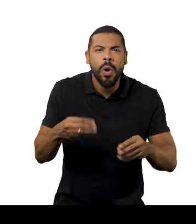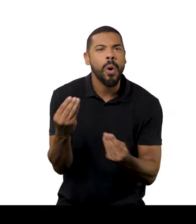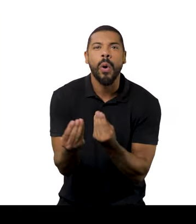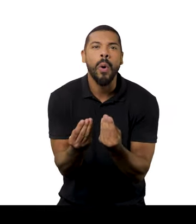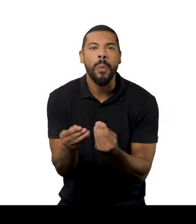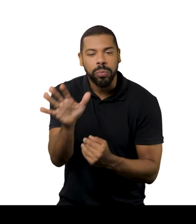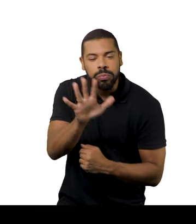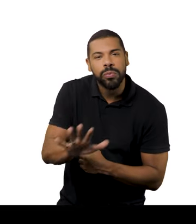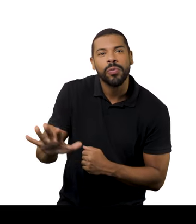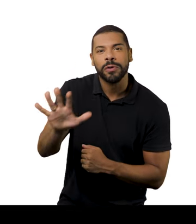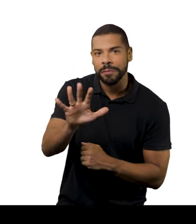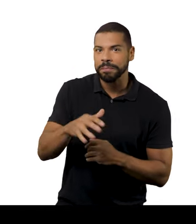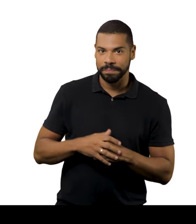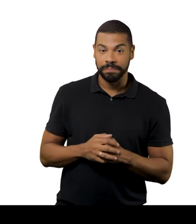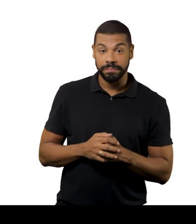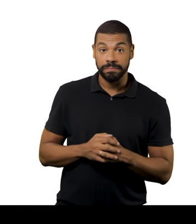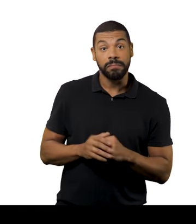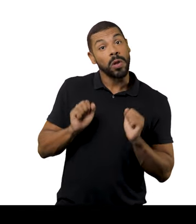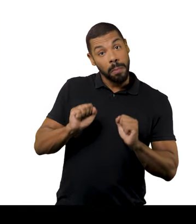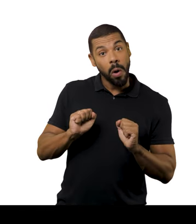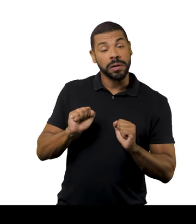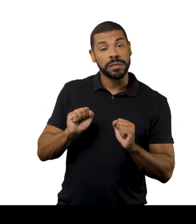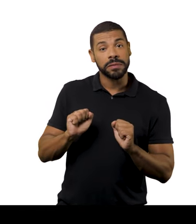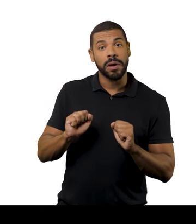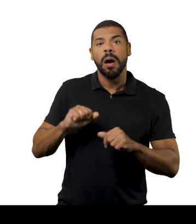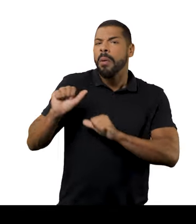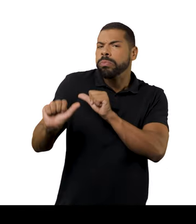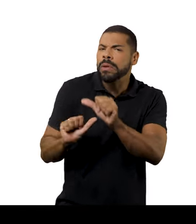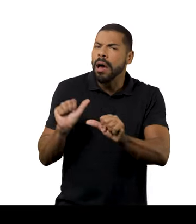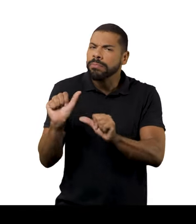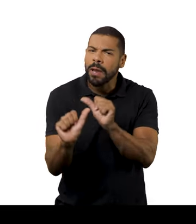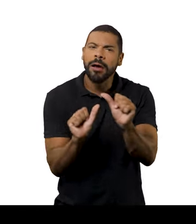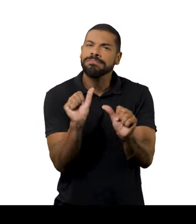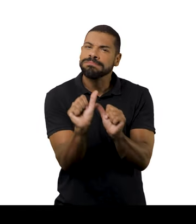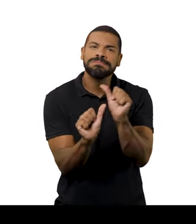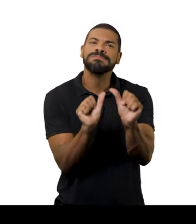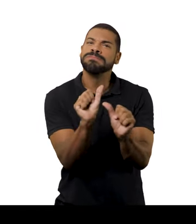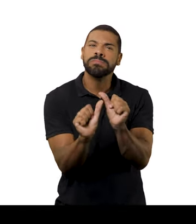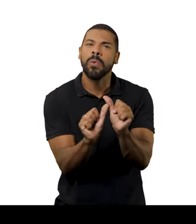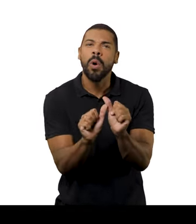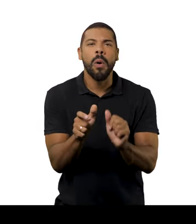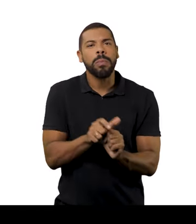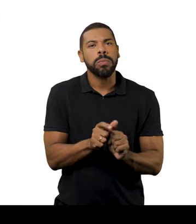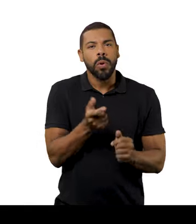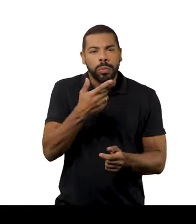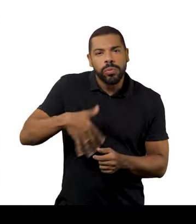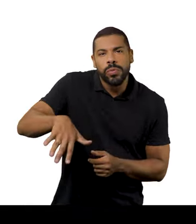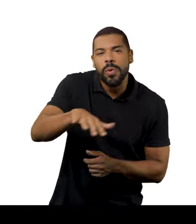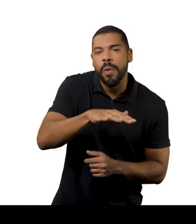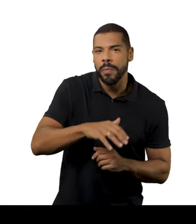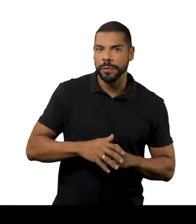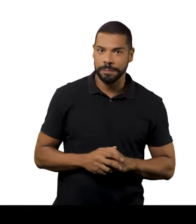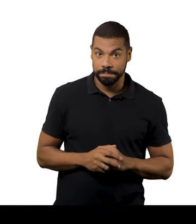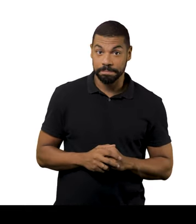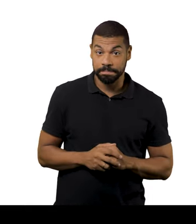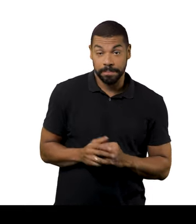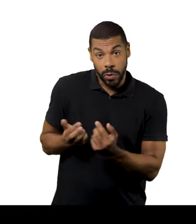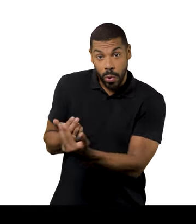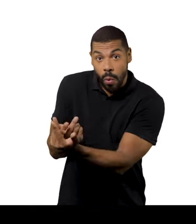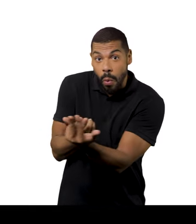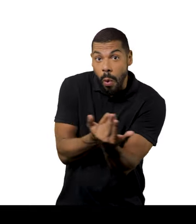mas você traz um uso cultural desse material. O que ele pode evocar? Ter essa relação estética com o material